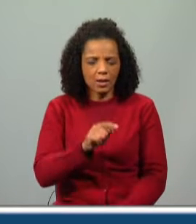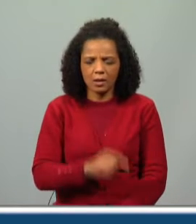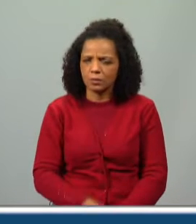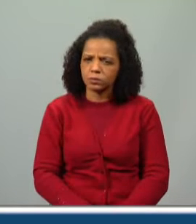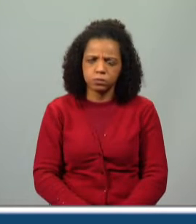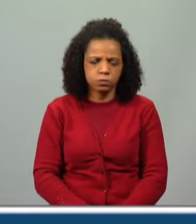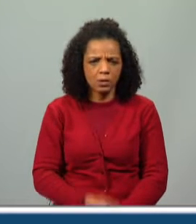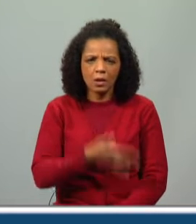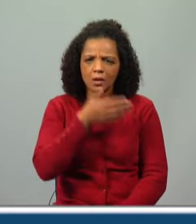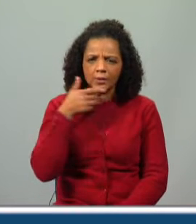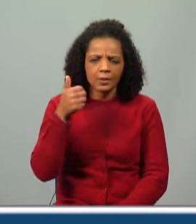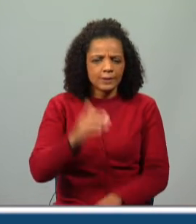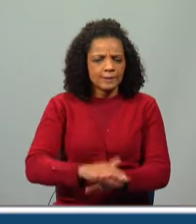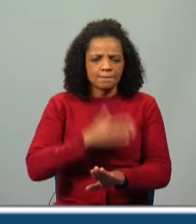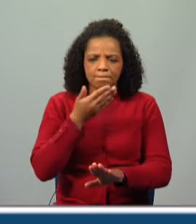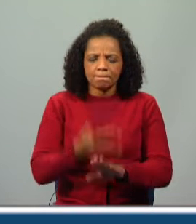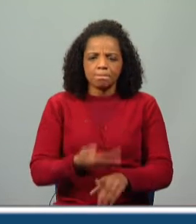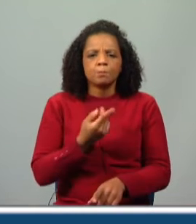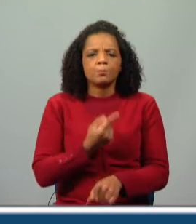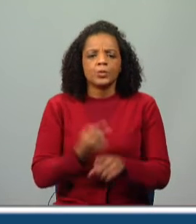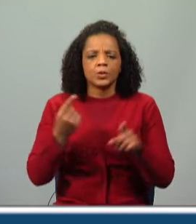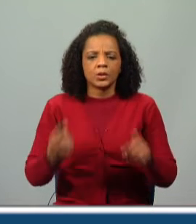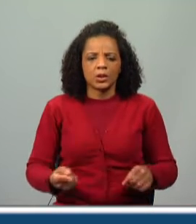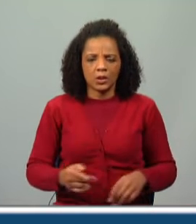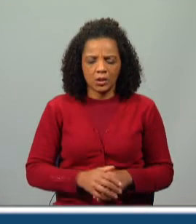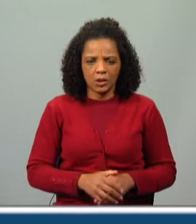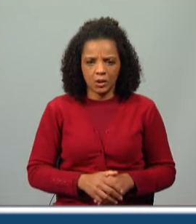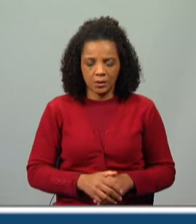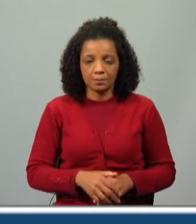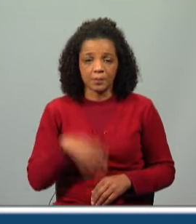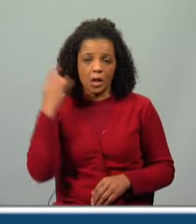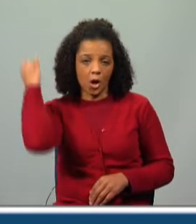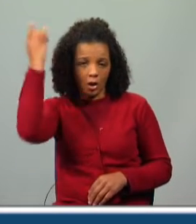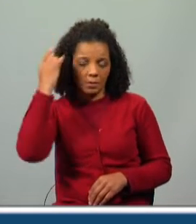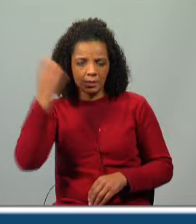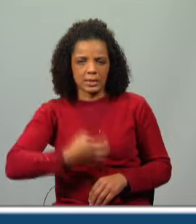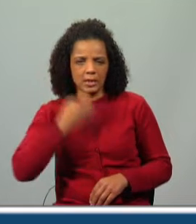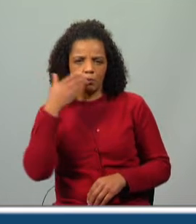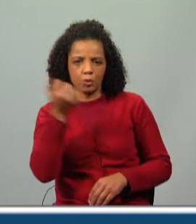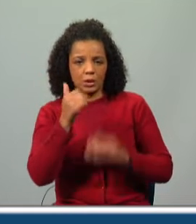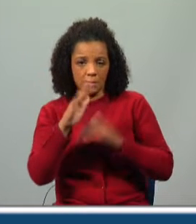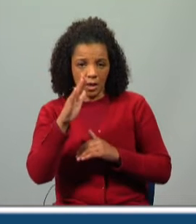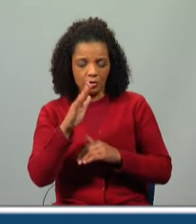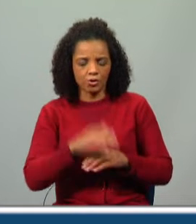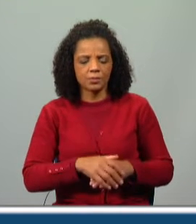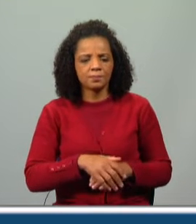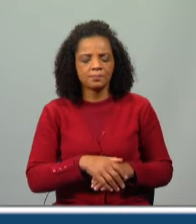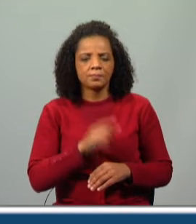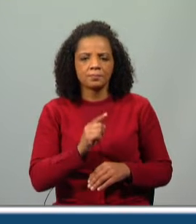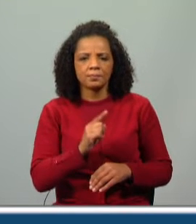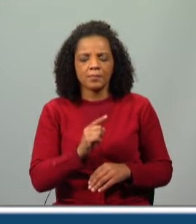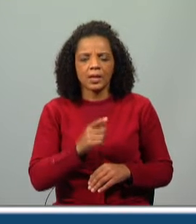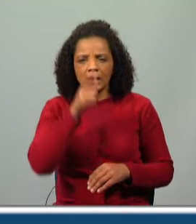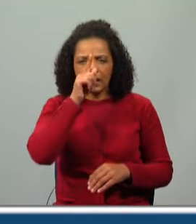ainda mais bonita, o que a fez parecer ainda mais bonita aos olhos da Olímpia. Portanto, a Olímpia, a girafa, achava que esta